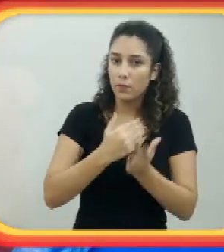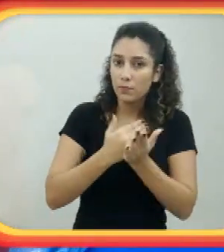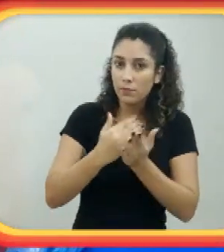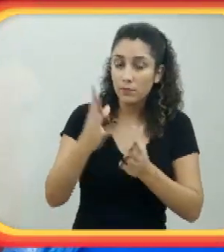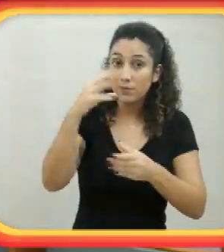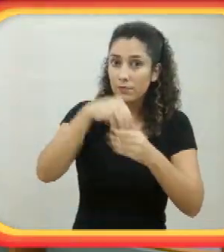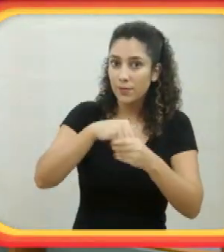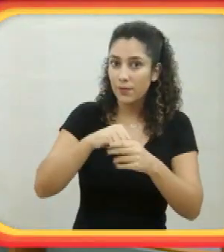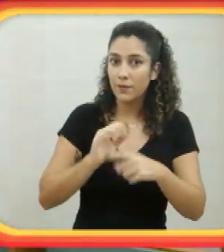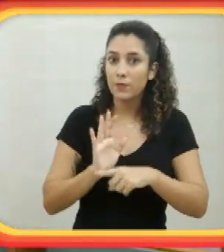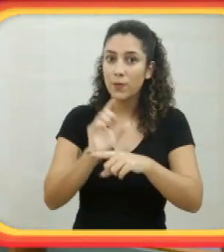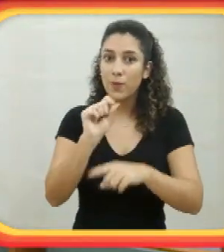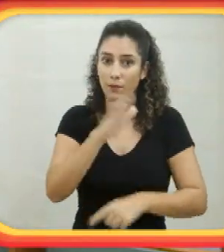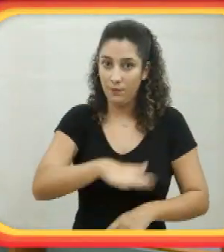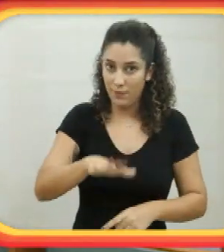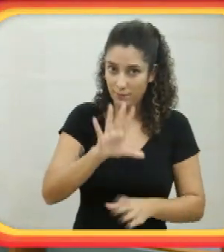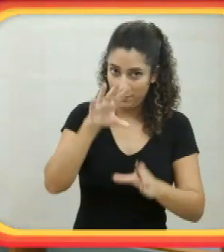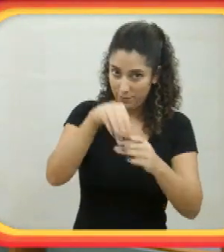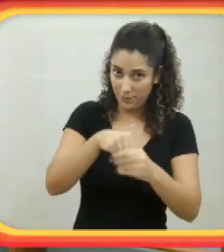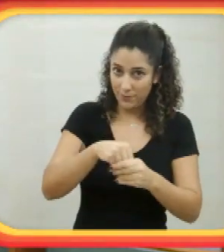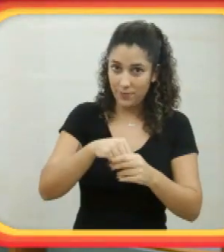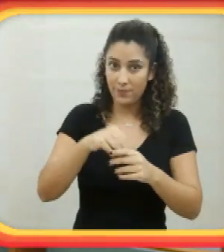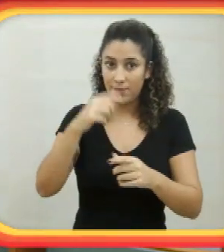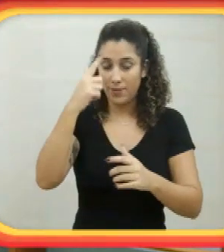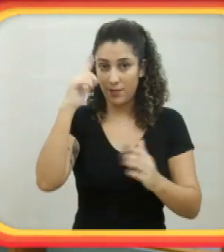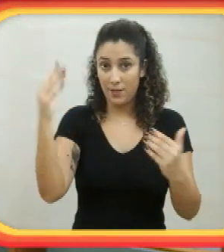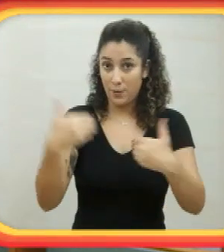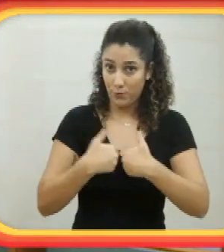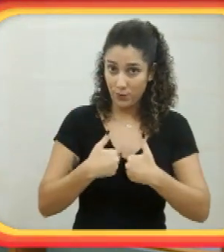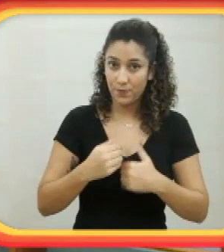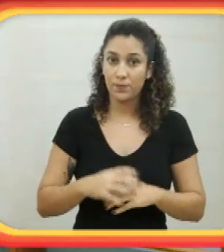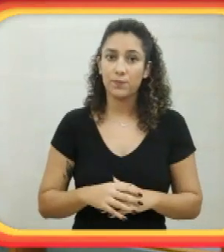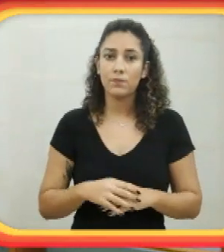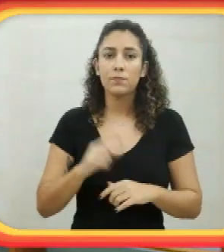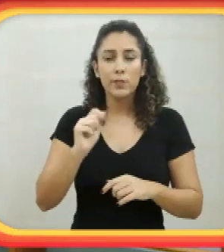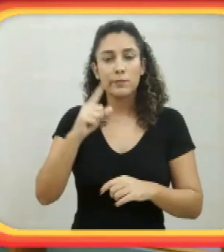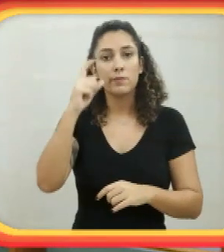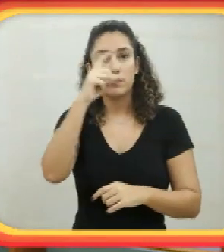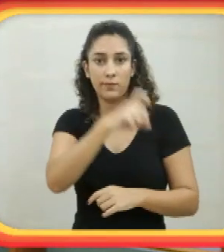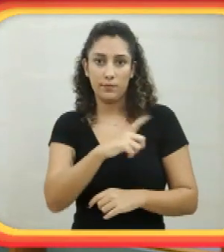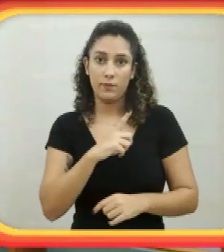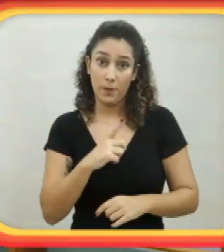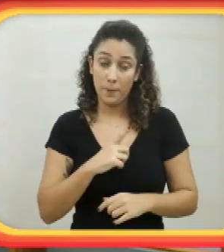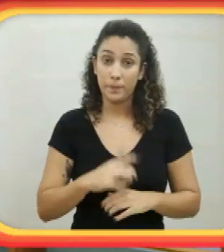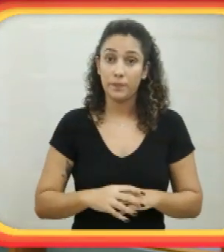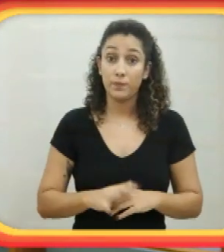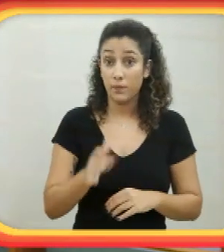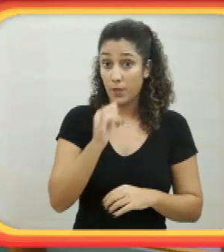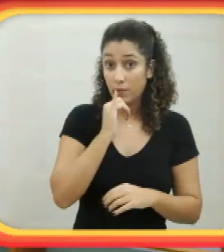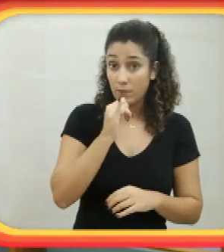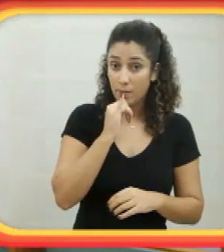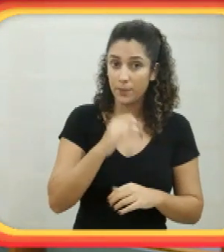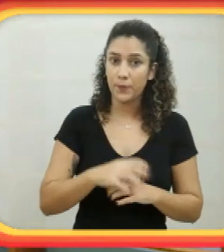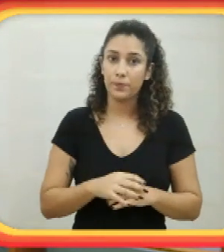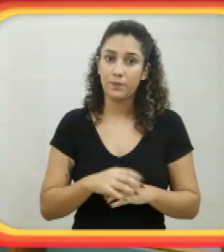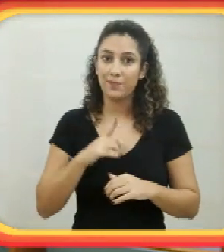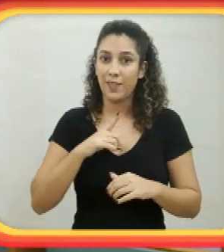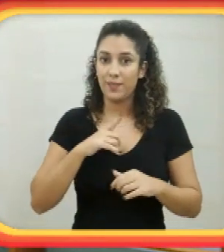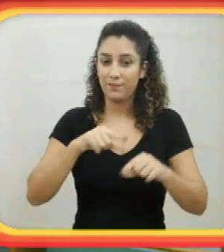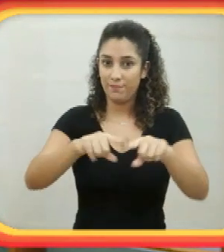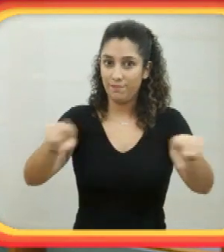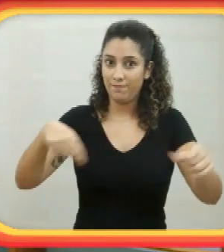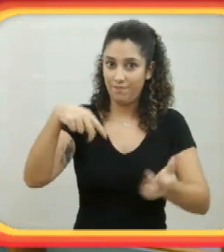cognitiva. Você consegue trabalhar de forma muito recreativa, talvez